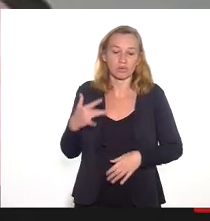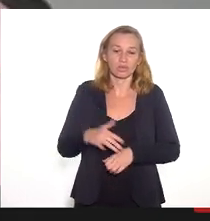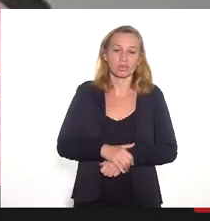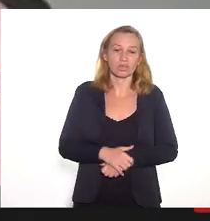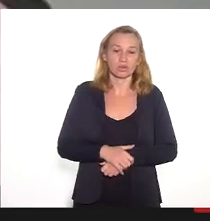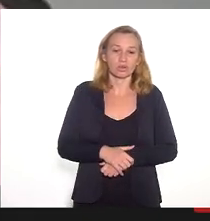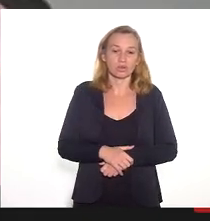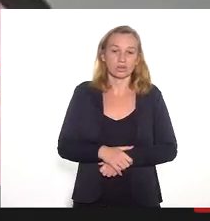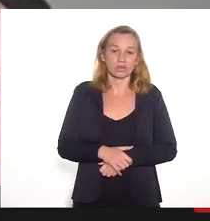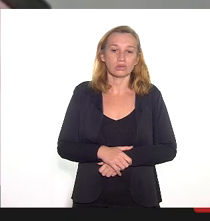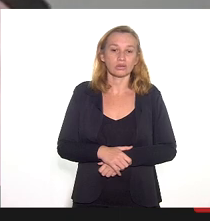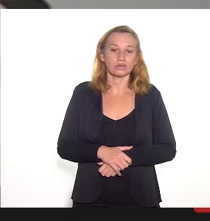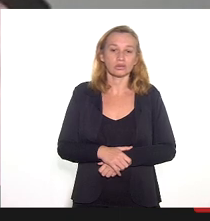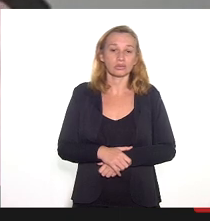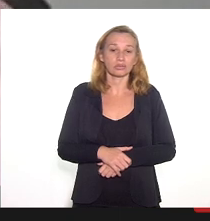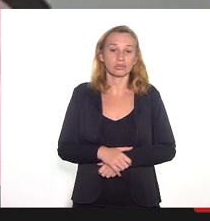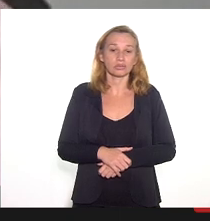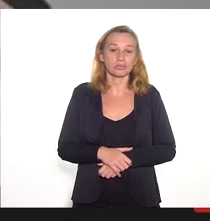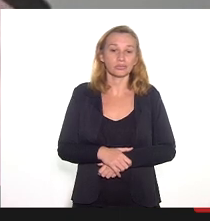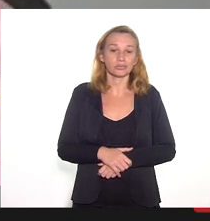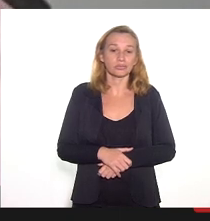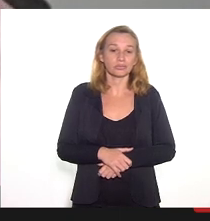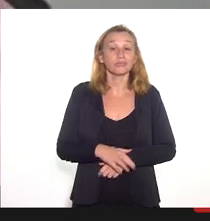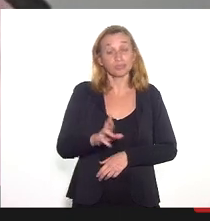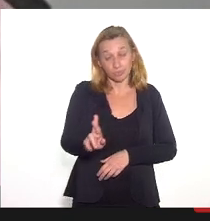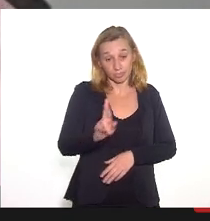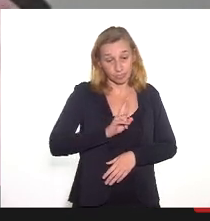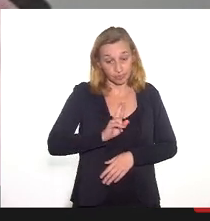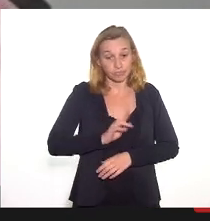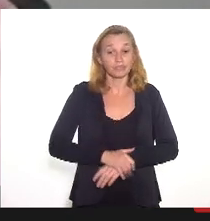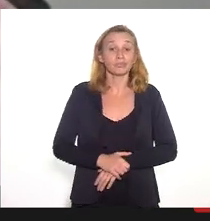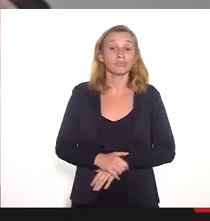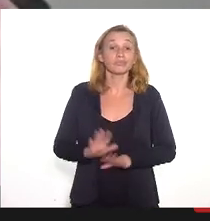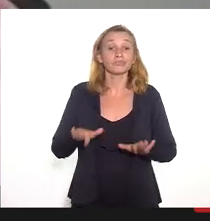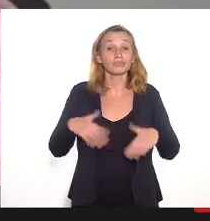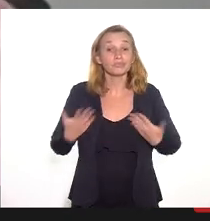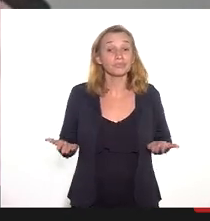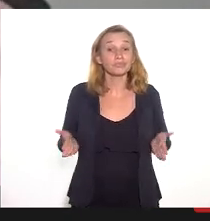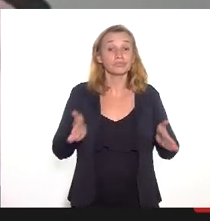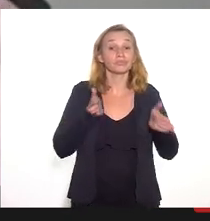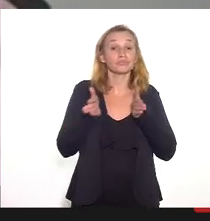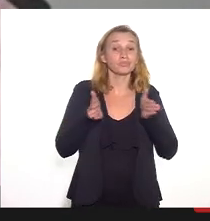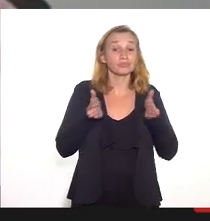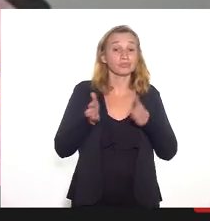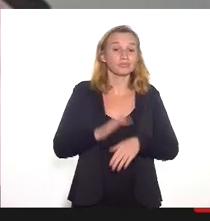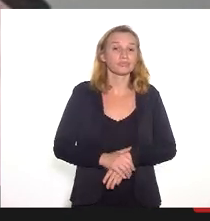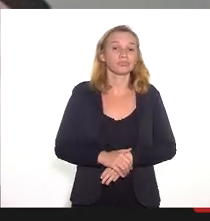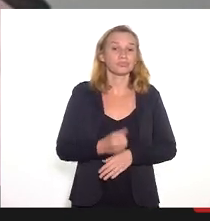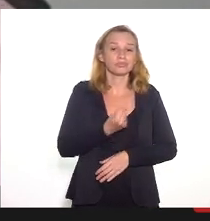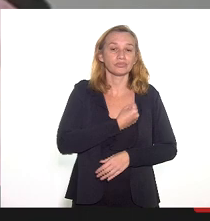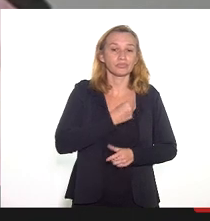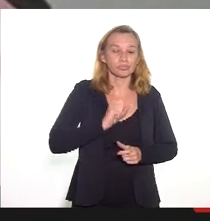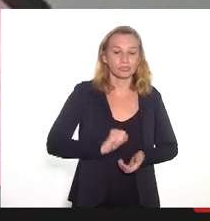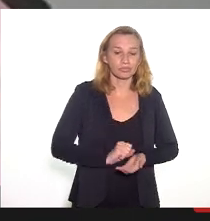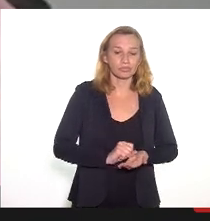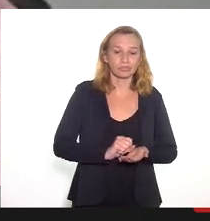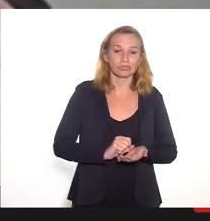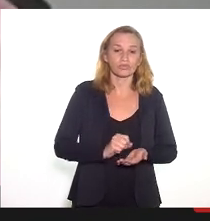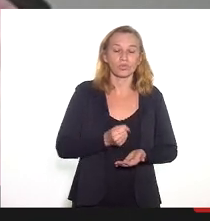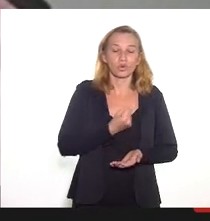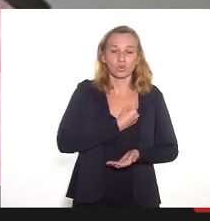o atual secretário de Saúde, que eu queria que ele me respondesse, qual é a previsão de aumento de leitos